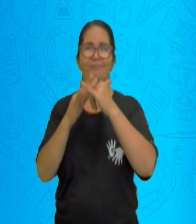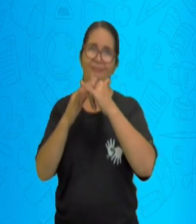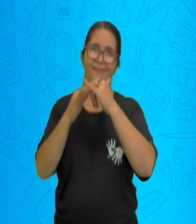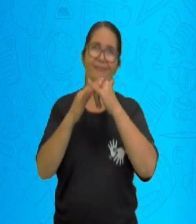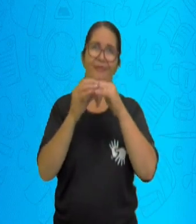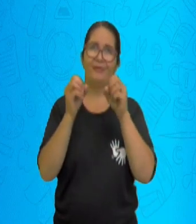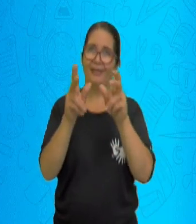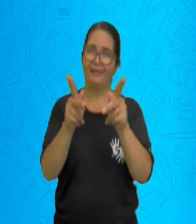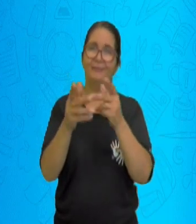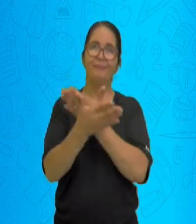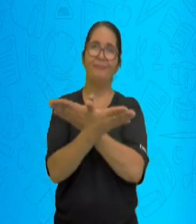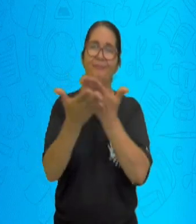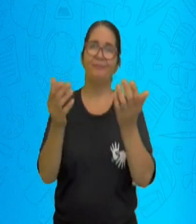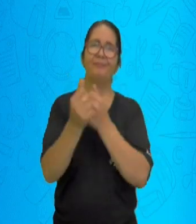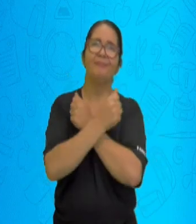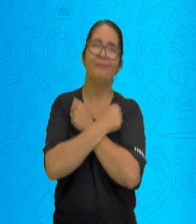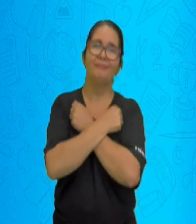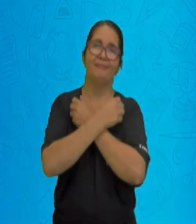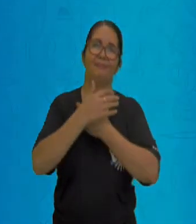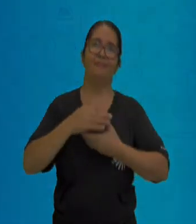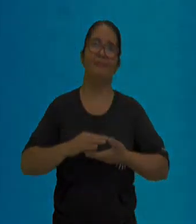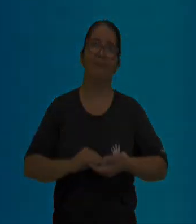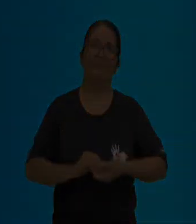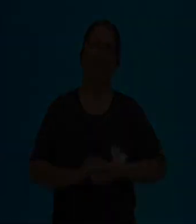SMEDGV. Um abraço e até a próxima aula. e próxima aula.